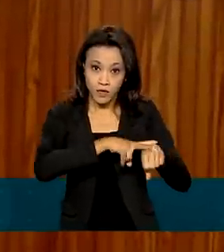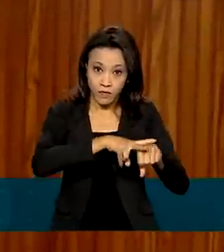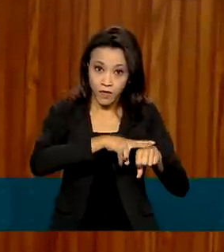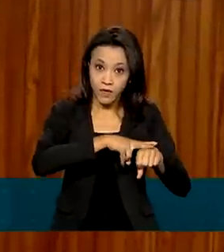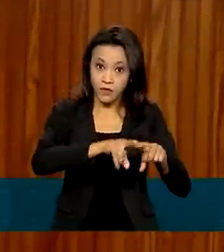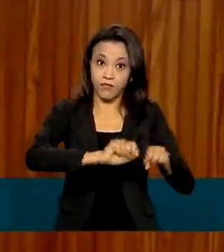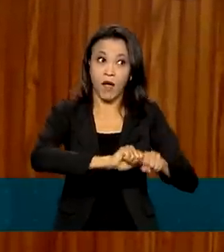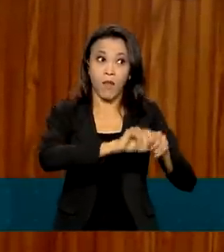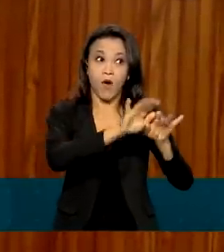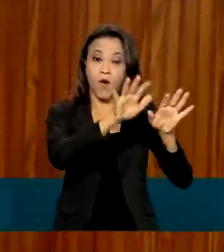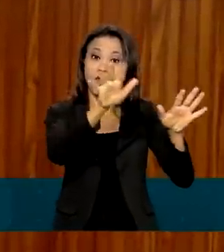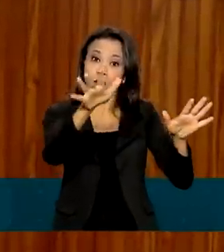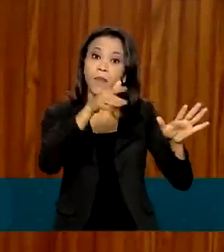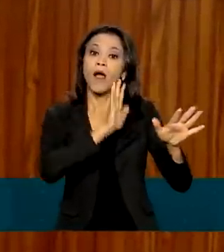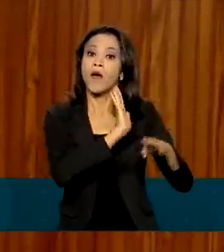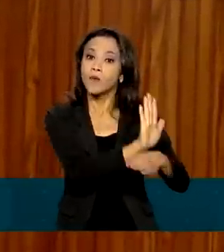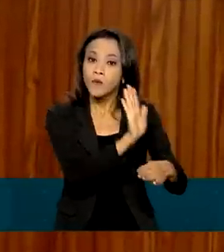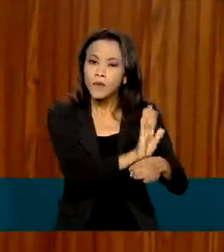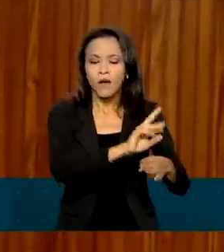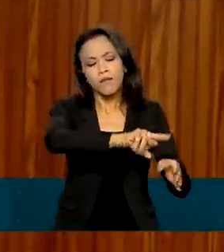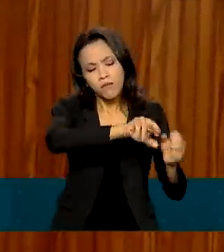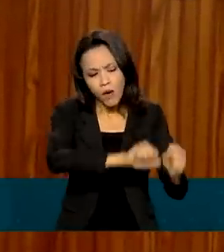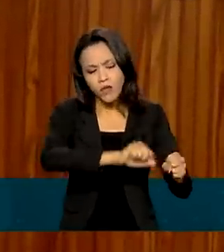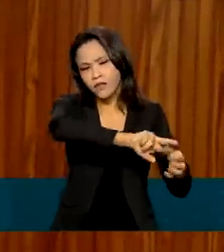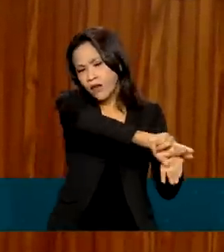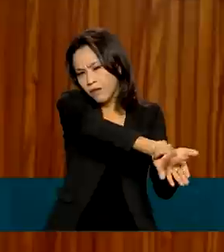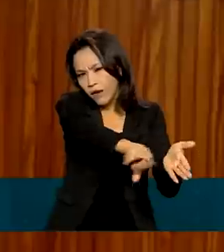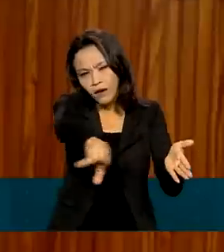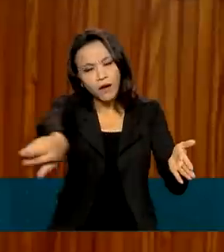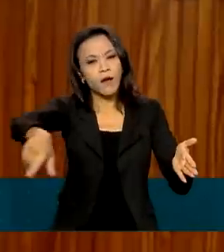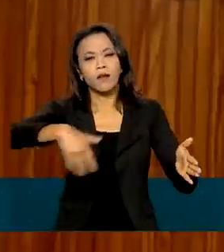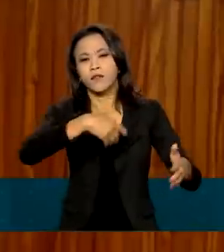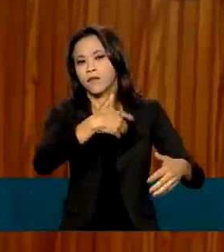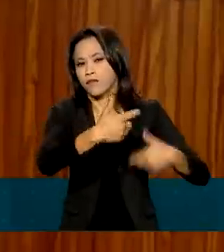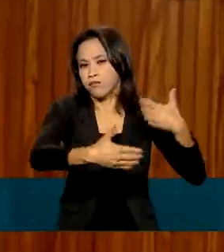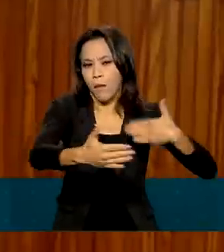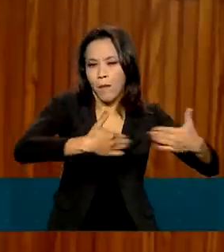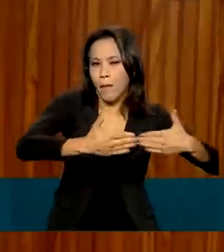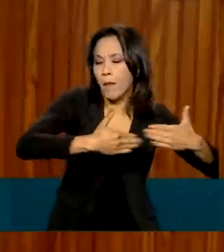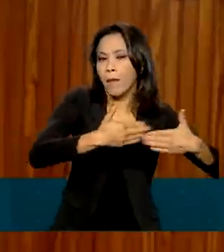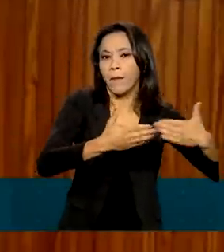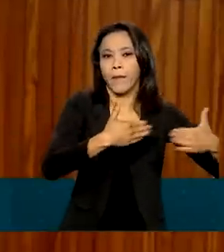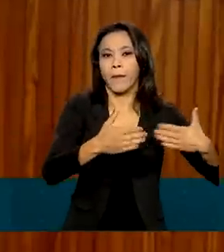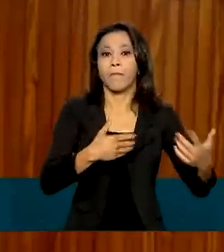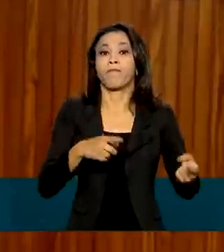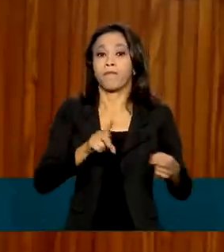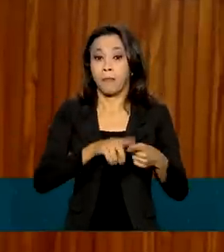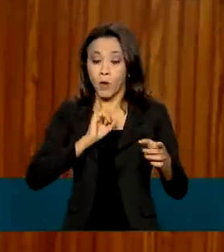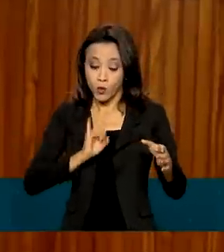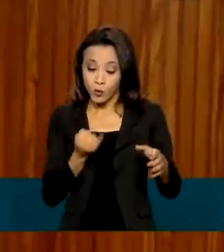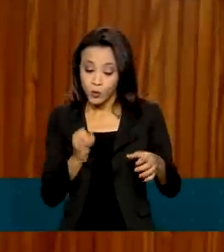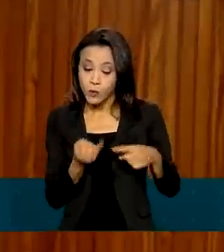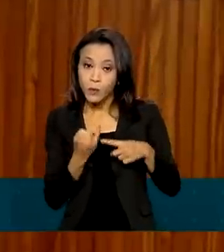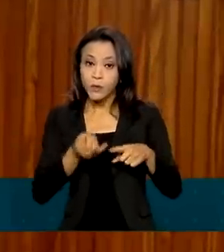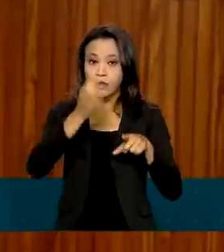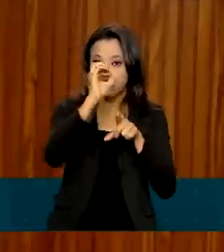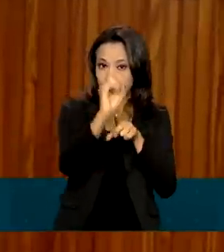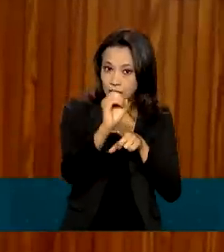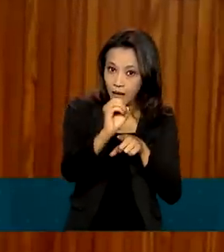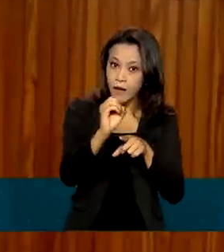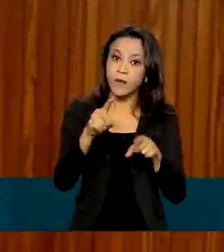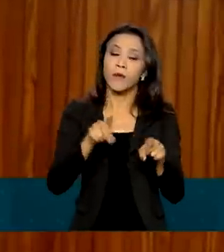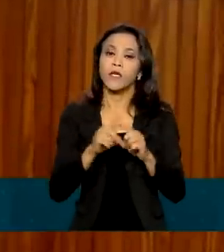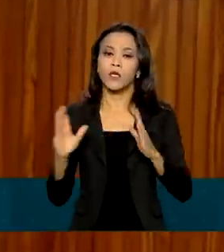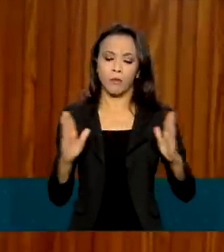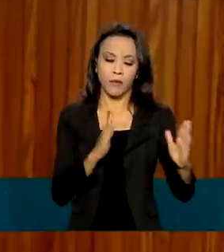hidrogênio. Várias atividades poderão ser desenvolvidas. Com um fundo empreendedor, com juros praticamente zero e com prazo de